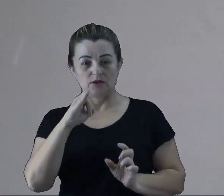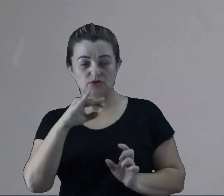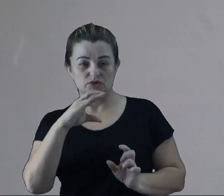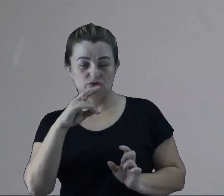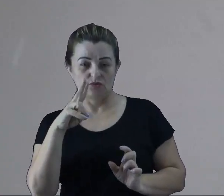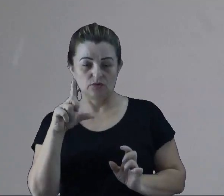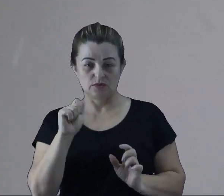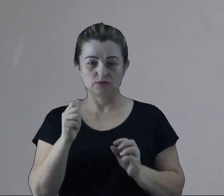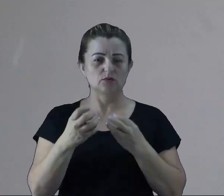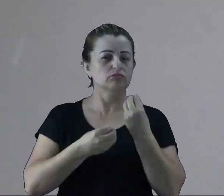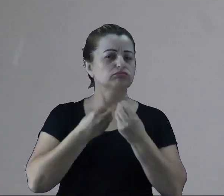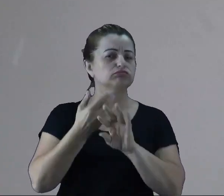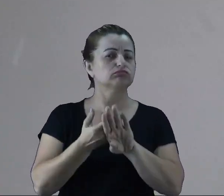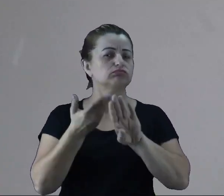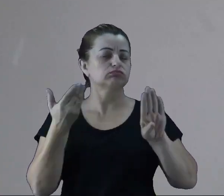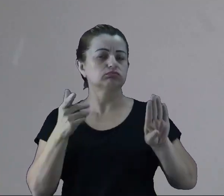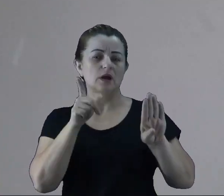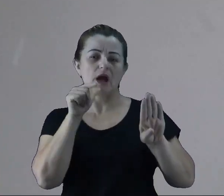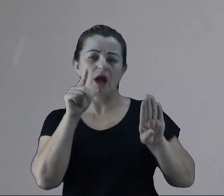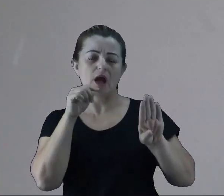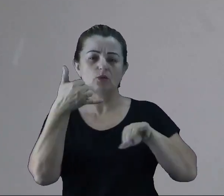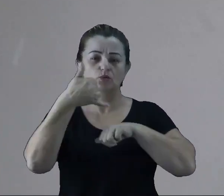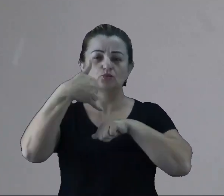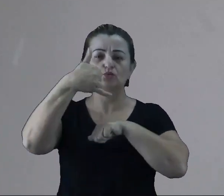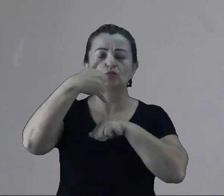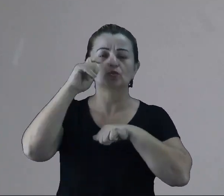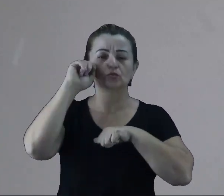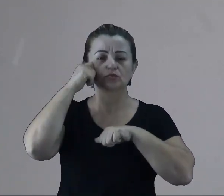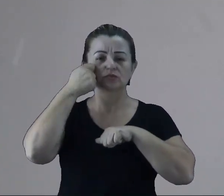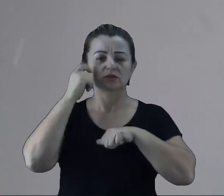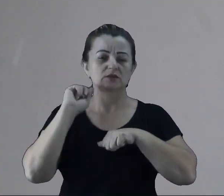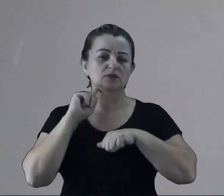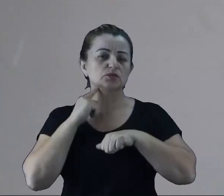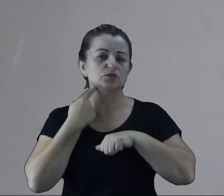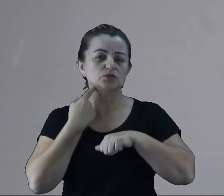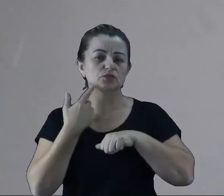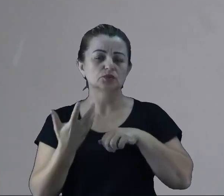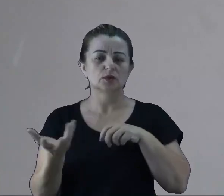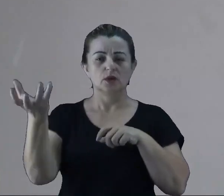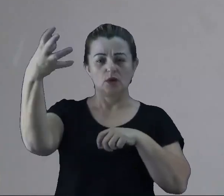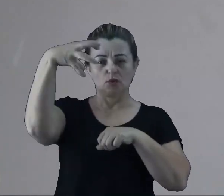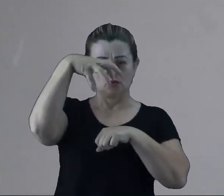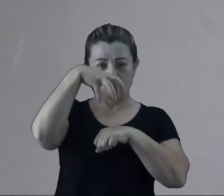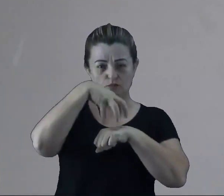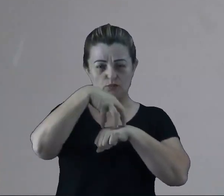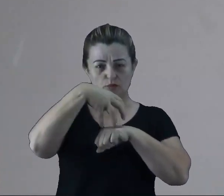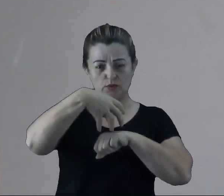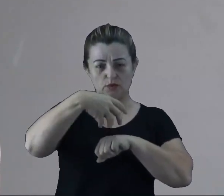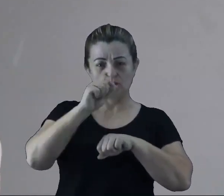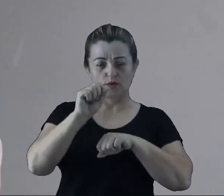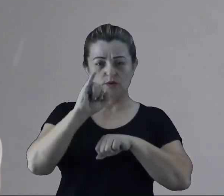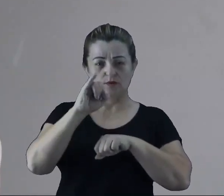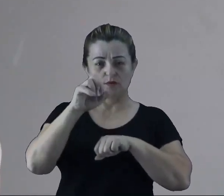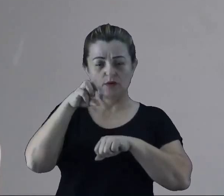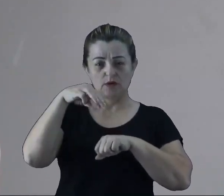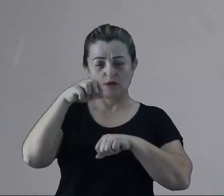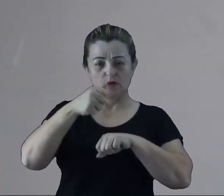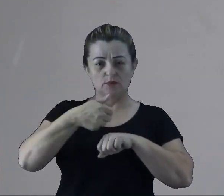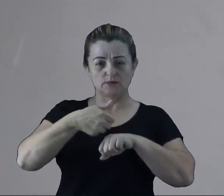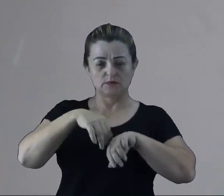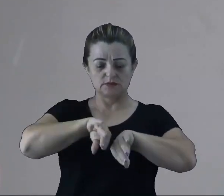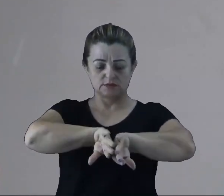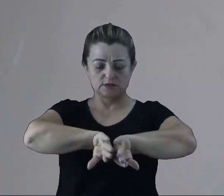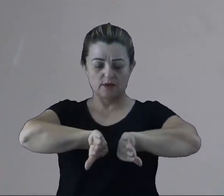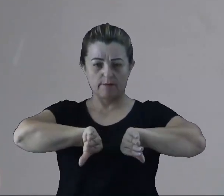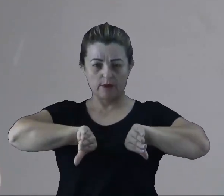conseguir separar? A água do petróleo, que está sendo contaminado, né? Então, a vai colocar ali um imã e vai separar esse